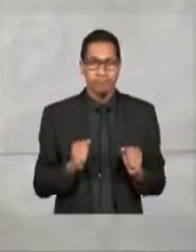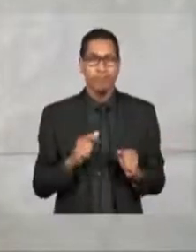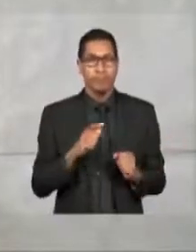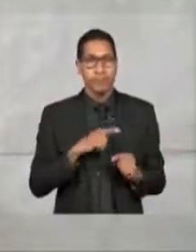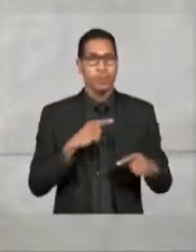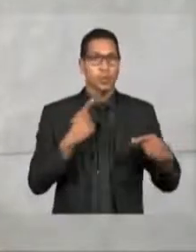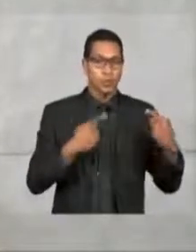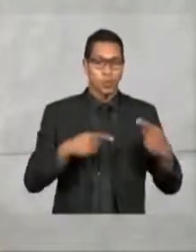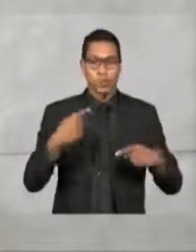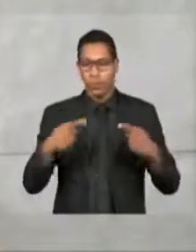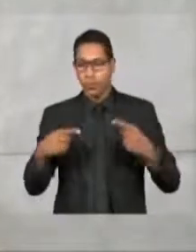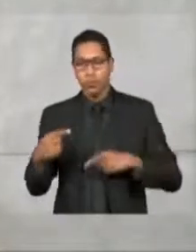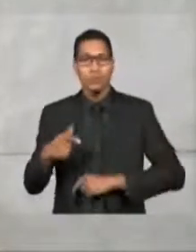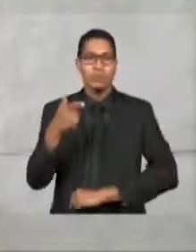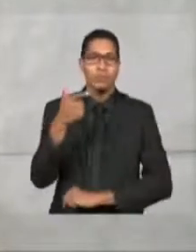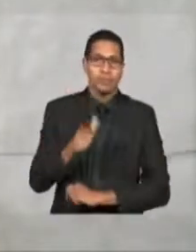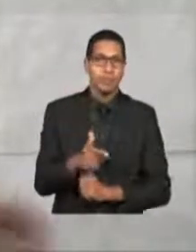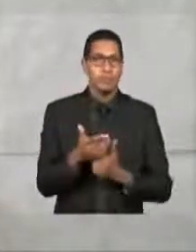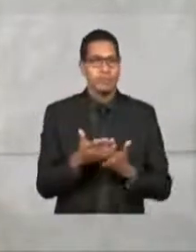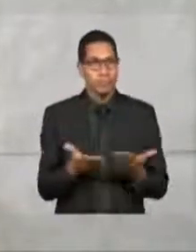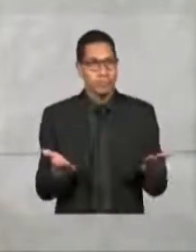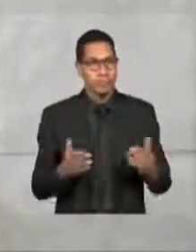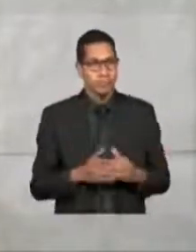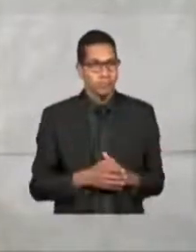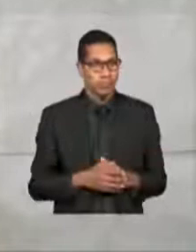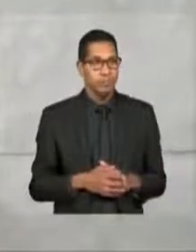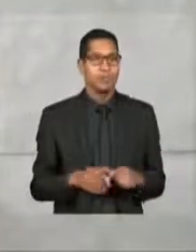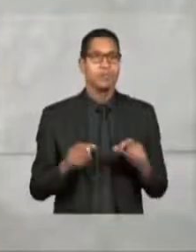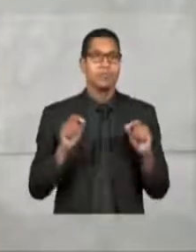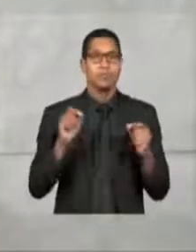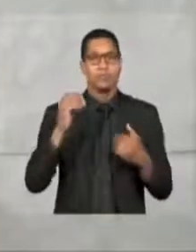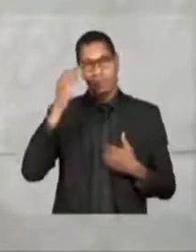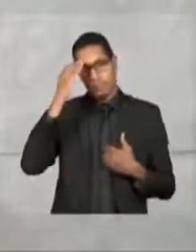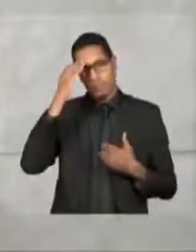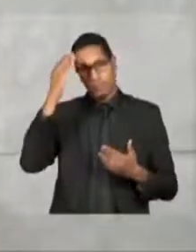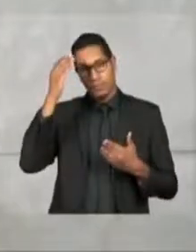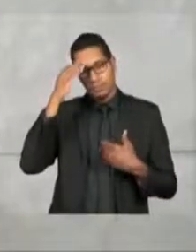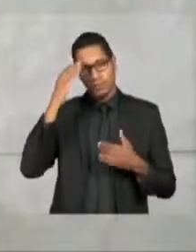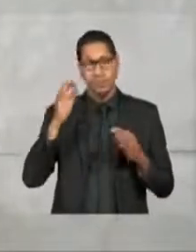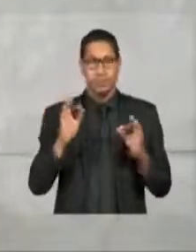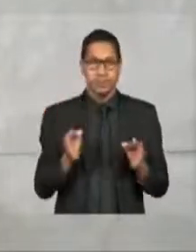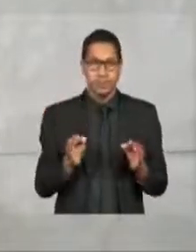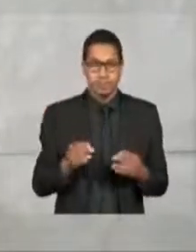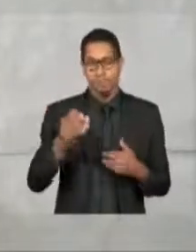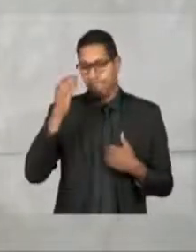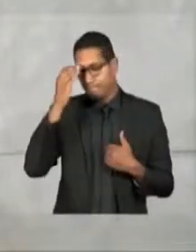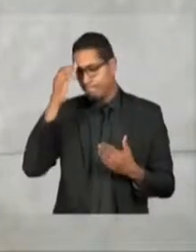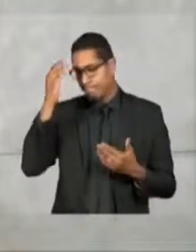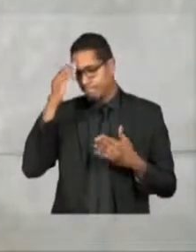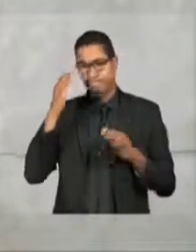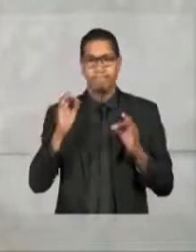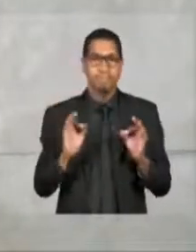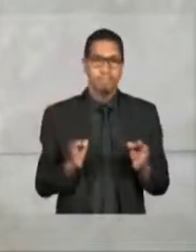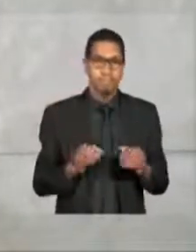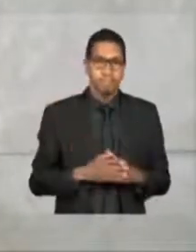discutindo isso novamente. Então, aqui eu quero agradecer, quero agradecer